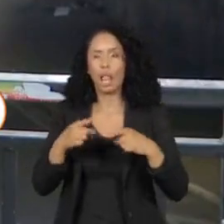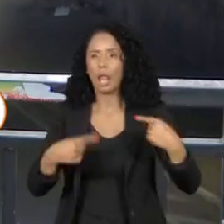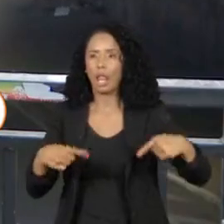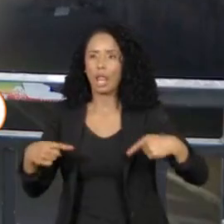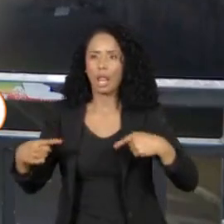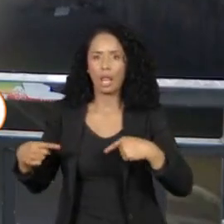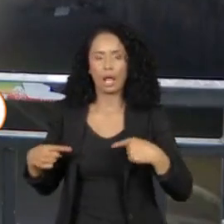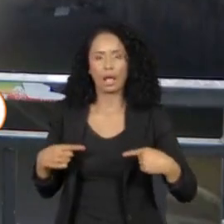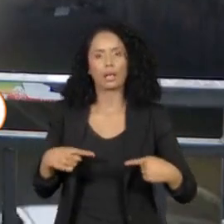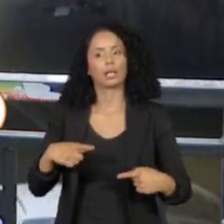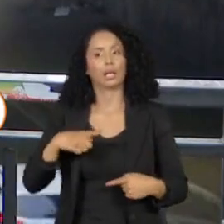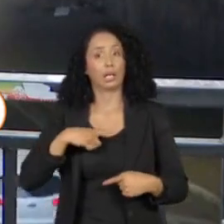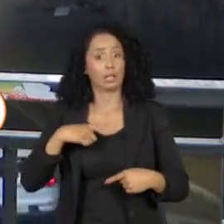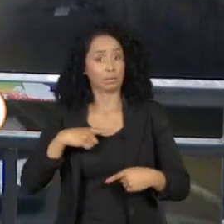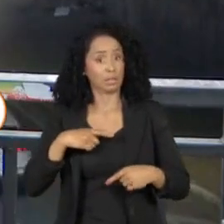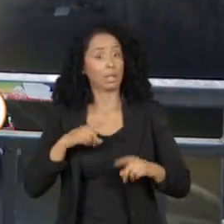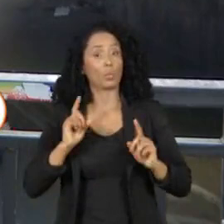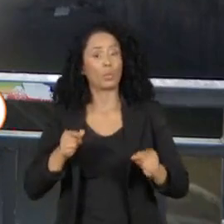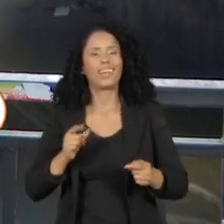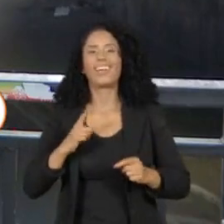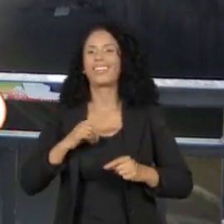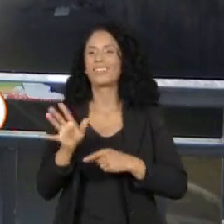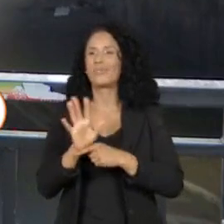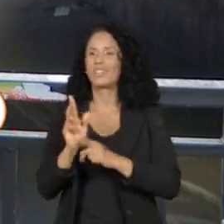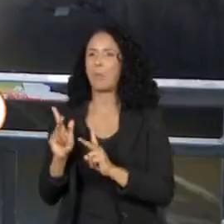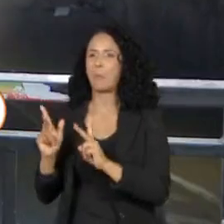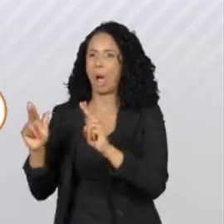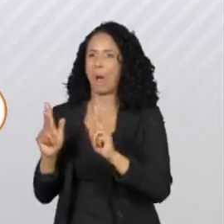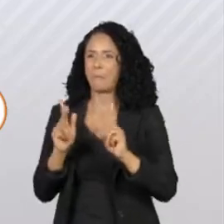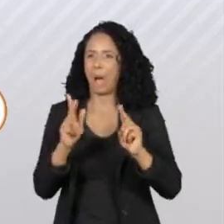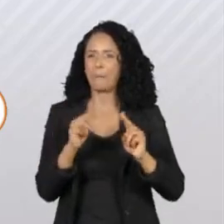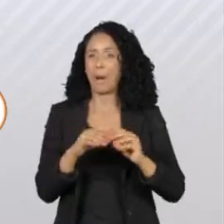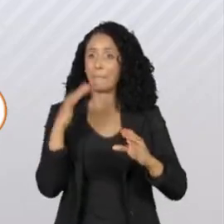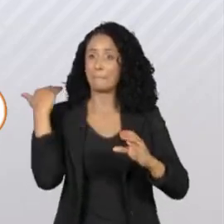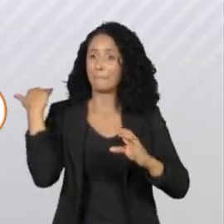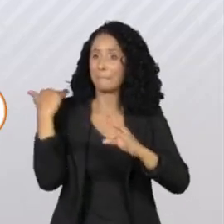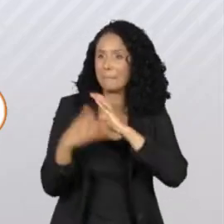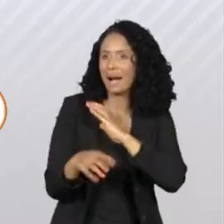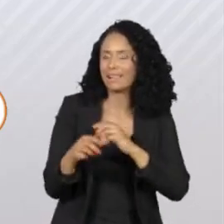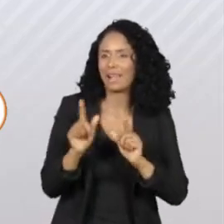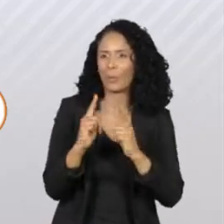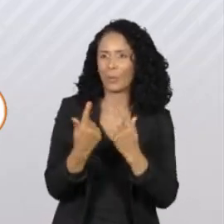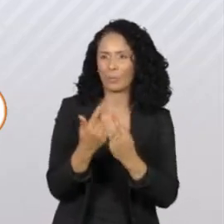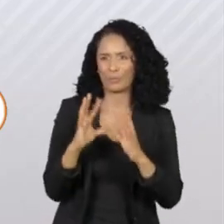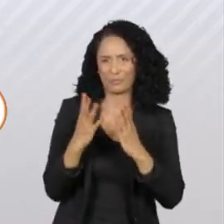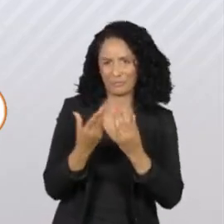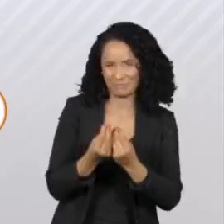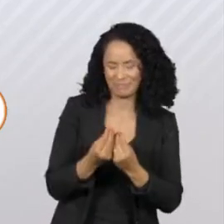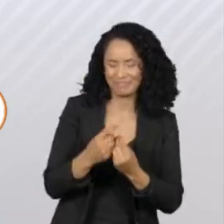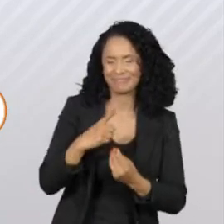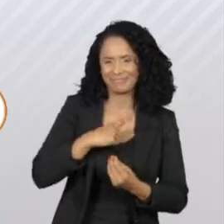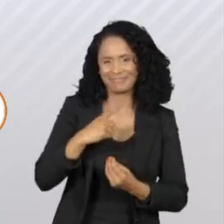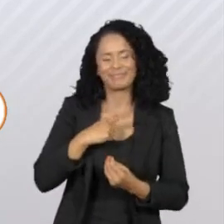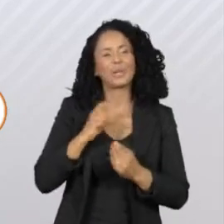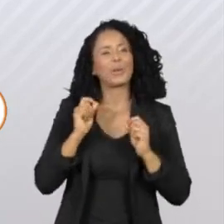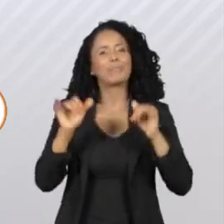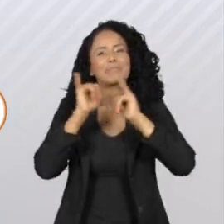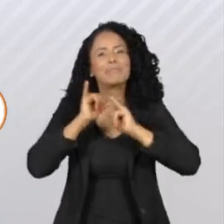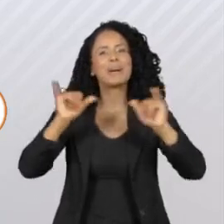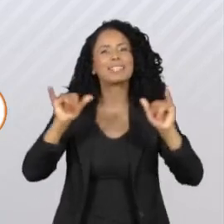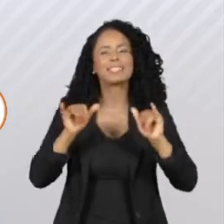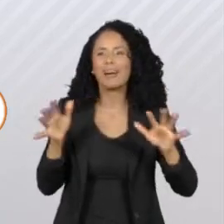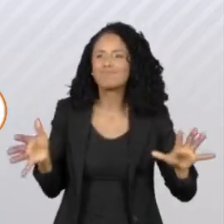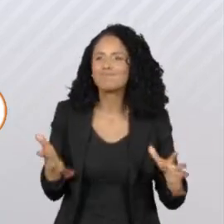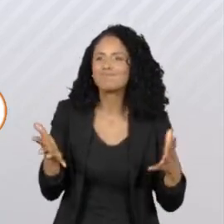domingo rendeu até montagem para mandar no grupo da família, viu? Os internautas fizeram aí uma espécie de mensagem motivacional com a